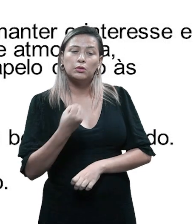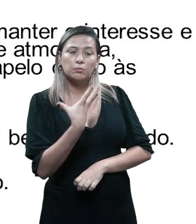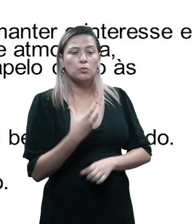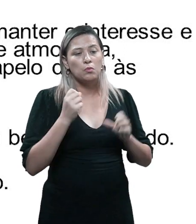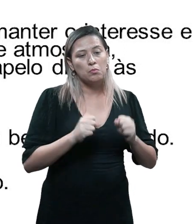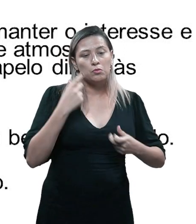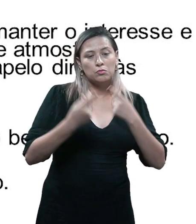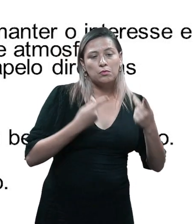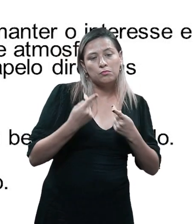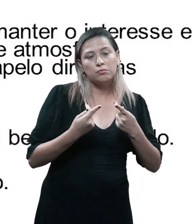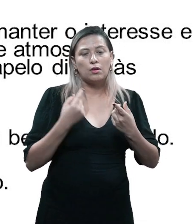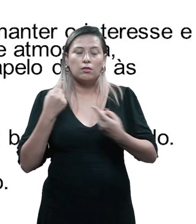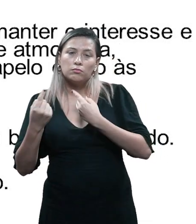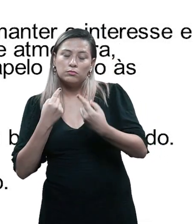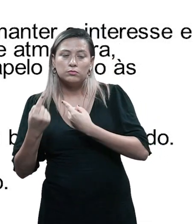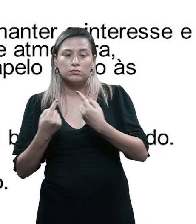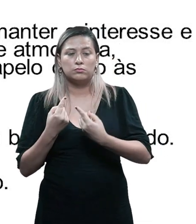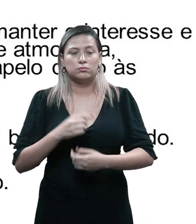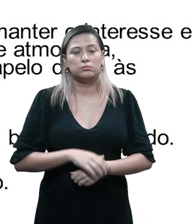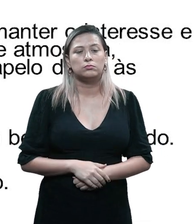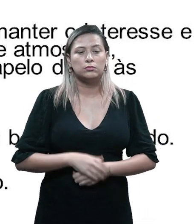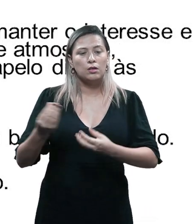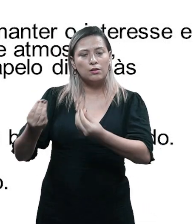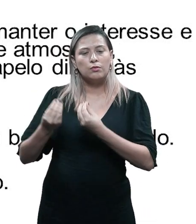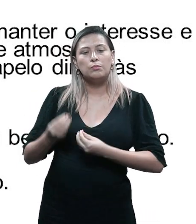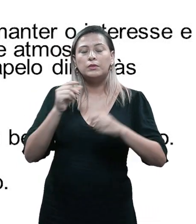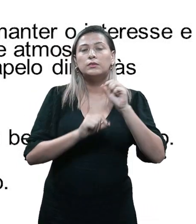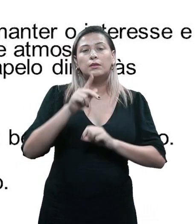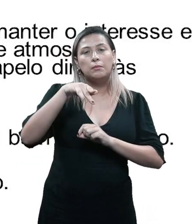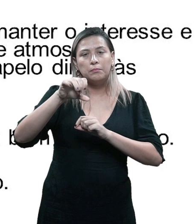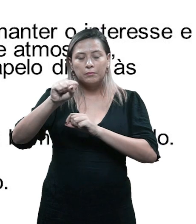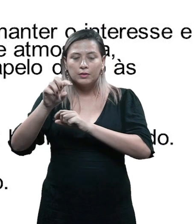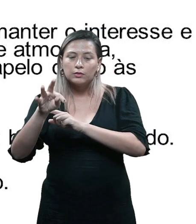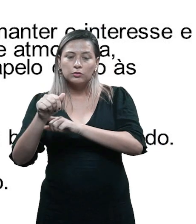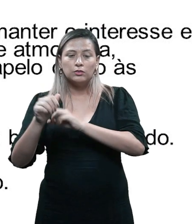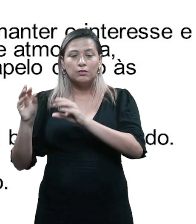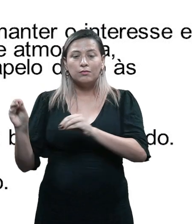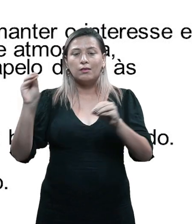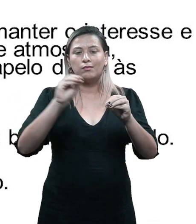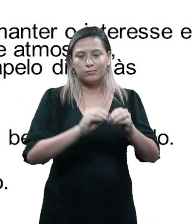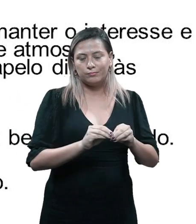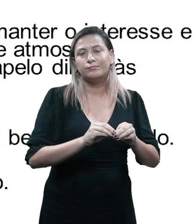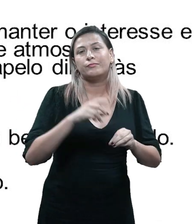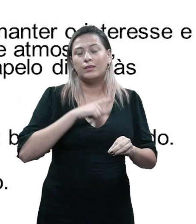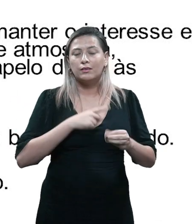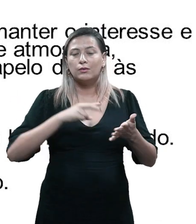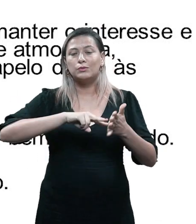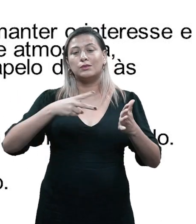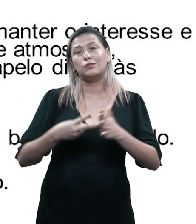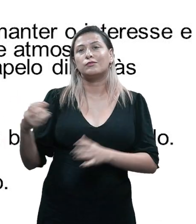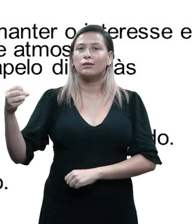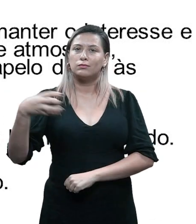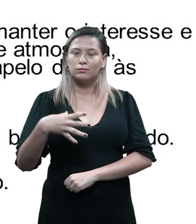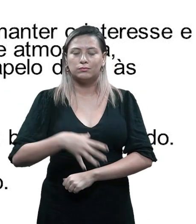diálogo, por exemplo. A recompensa é a pista que é plantada e que adquire um outro